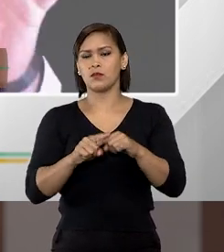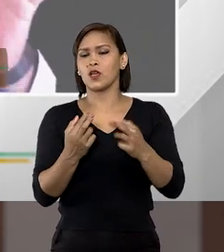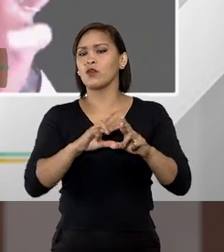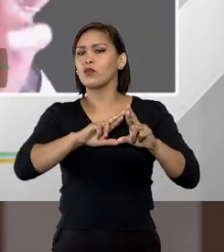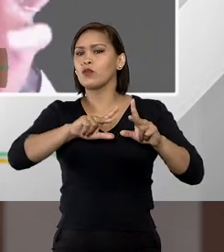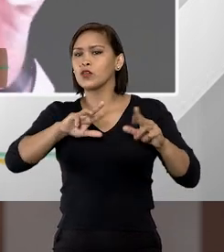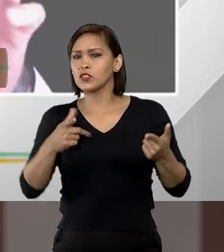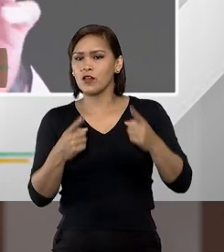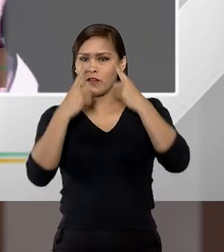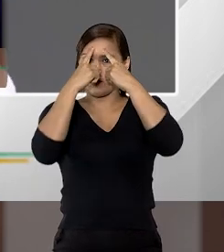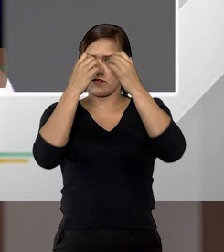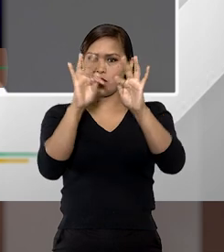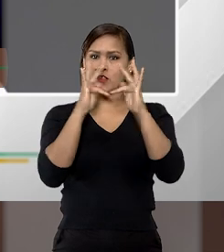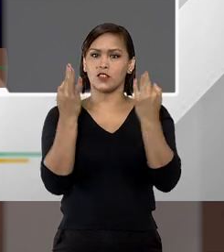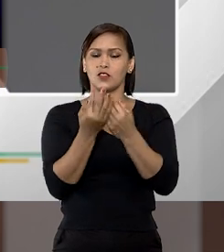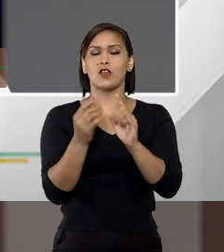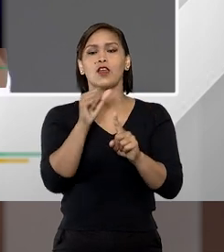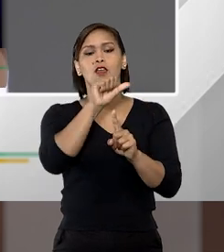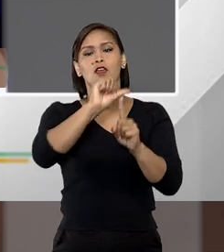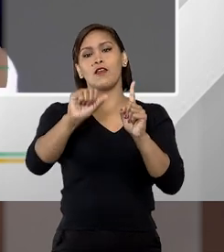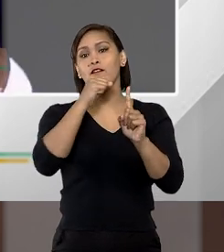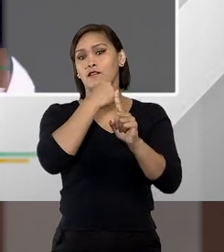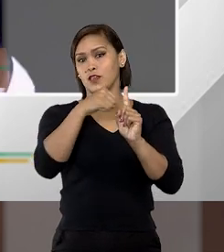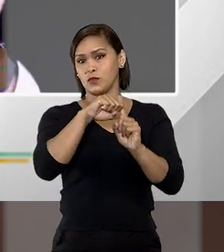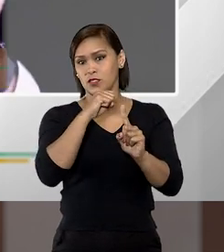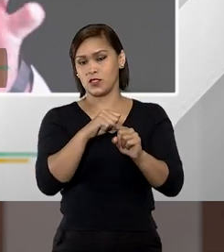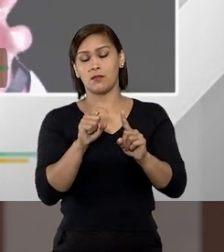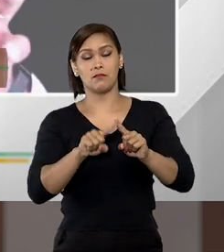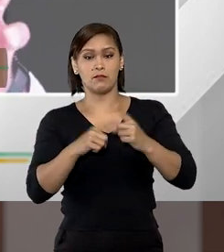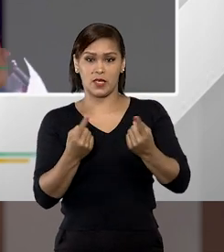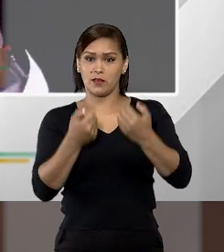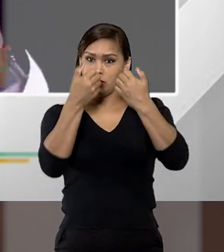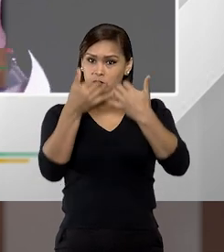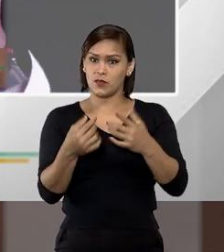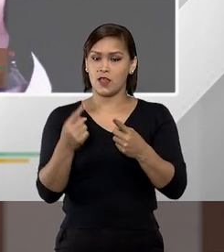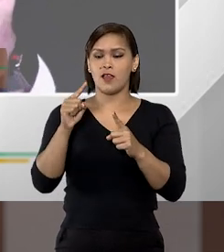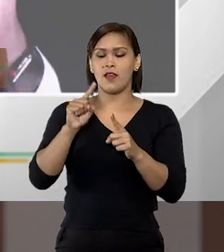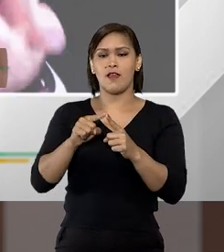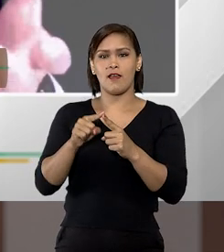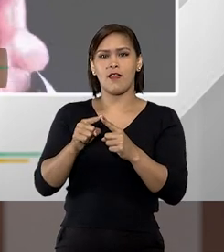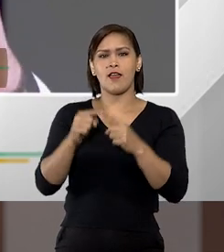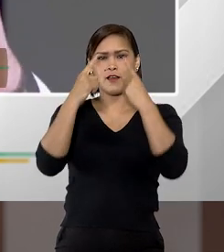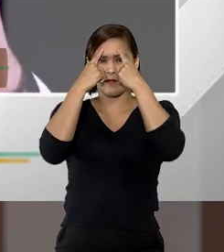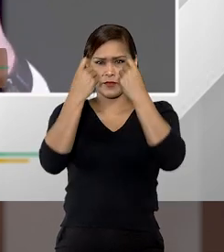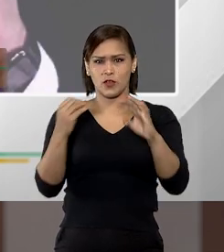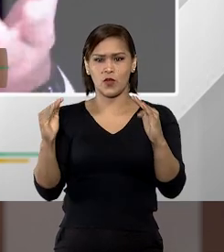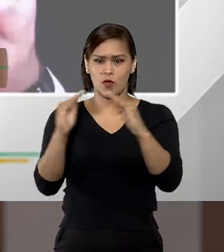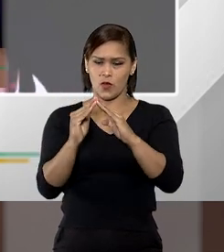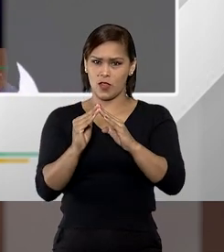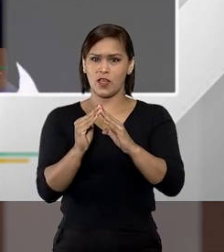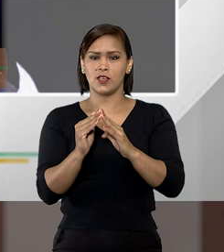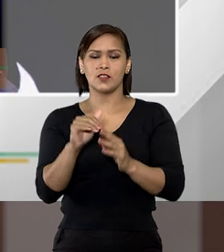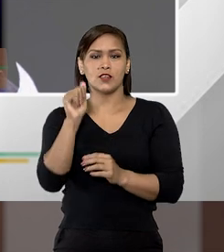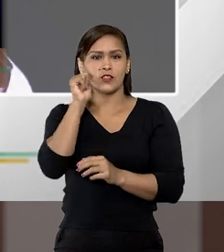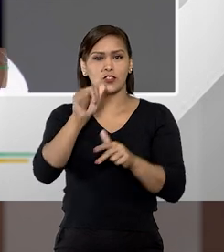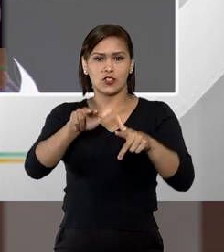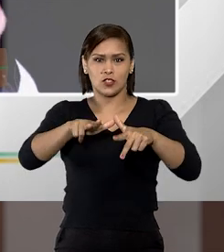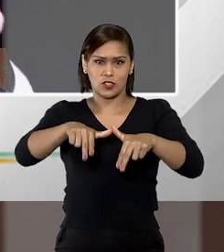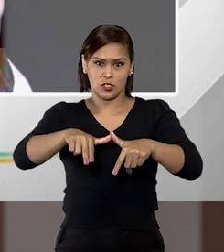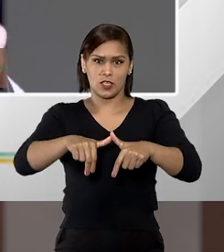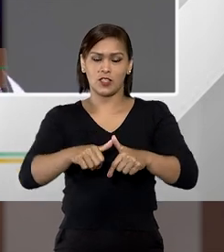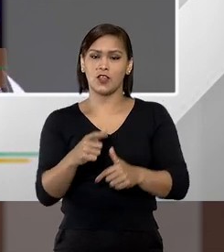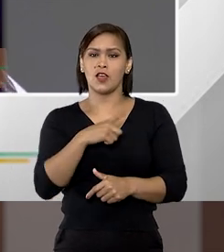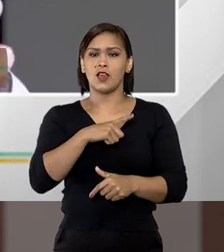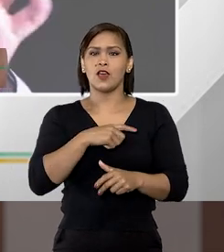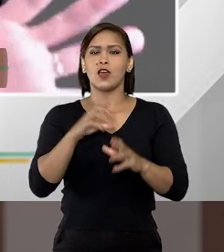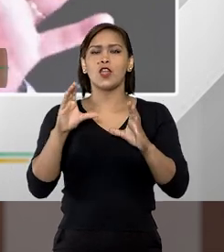qual é a diferença entre violência doméstica e feminicídio? Tá, bem, a violência doméstica, a violência de gênero, ela possui